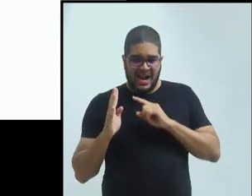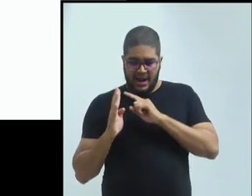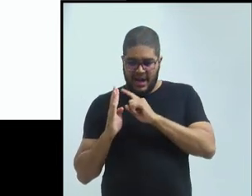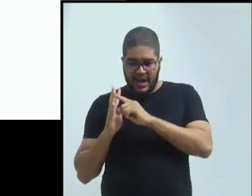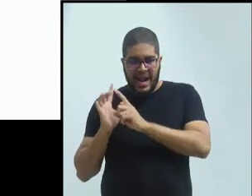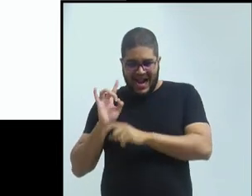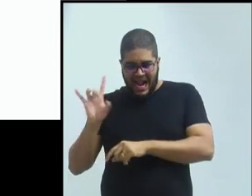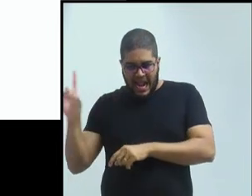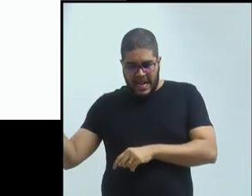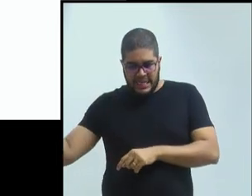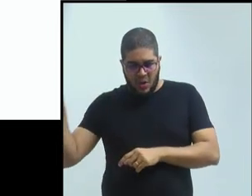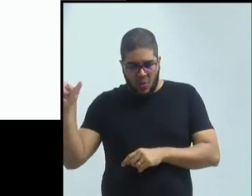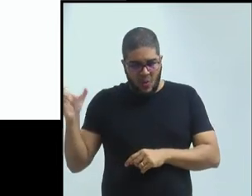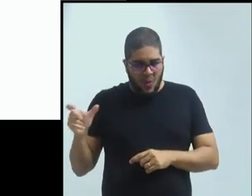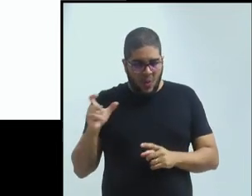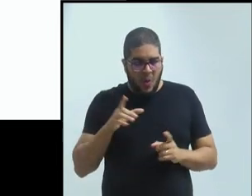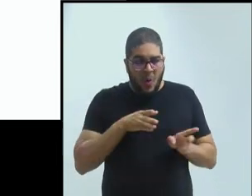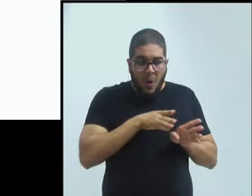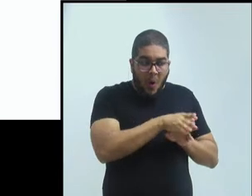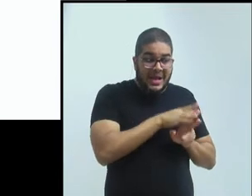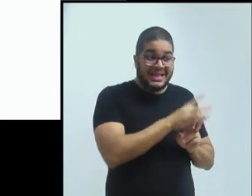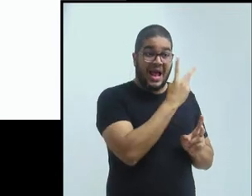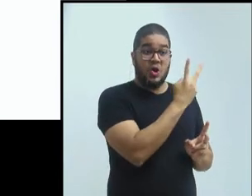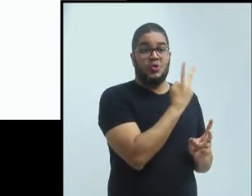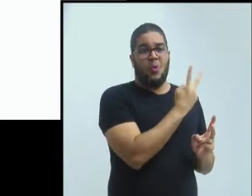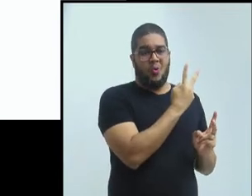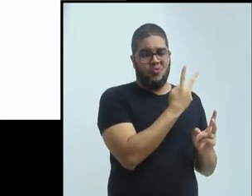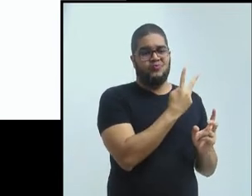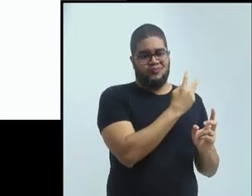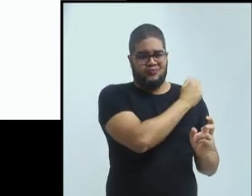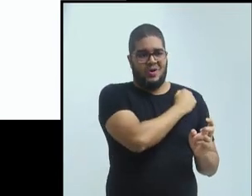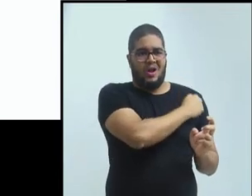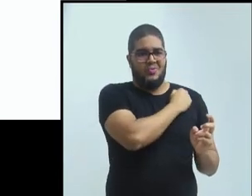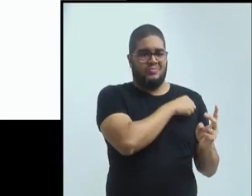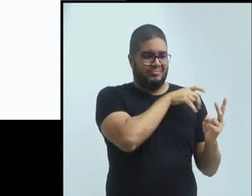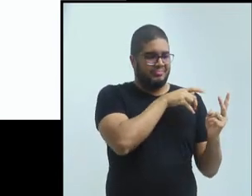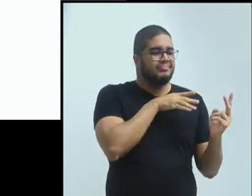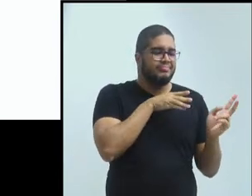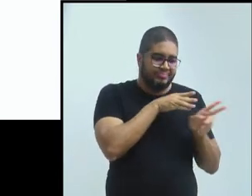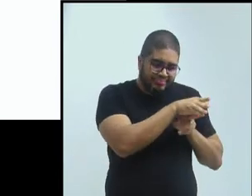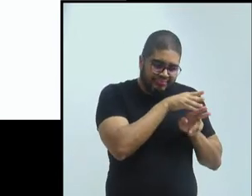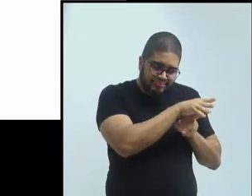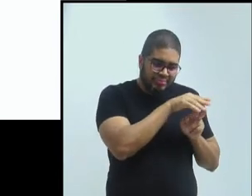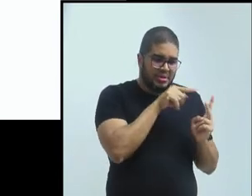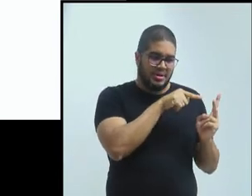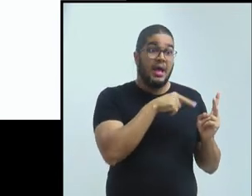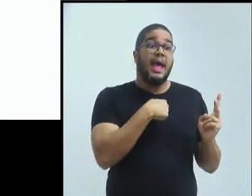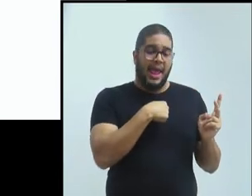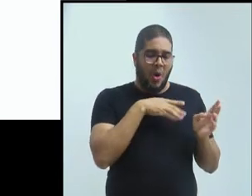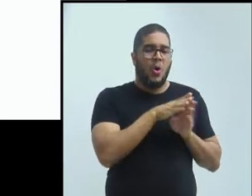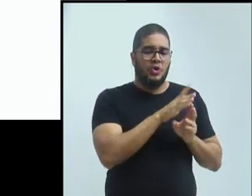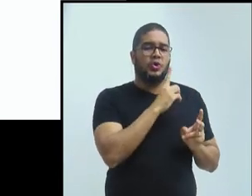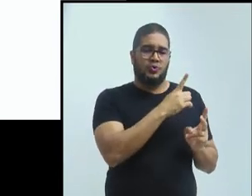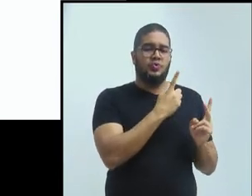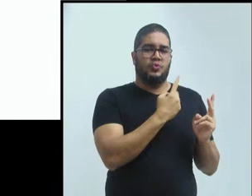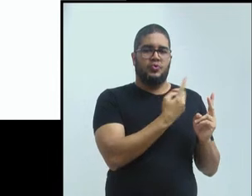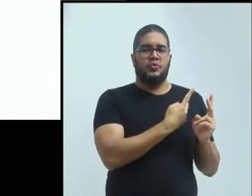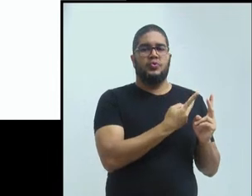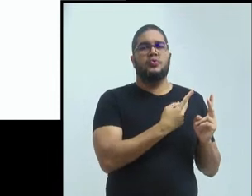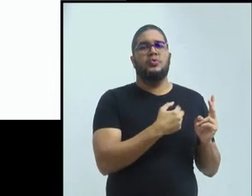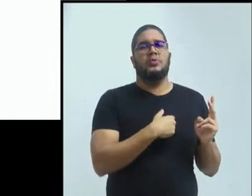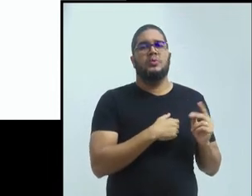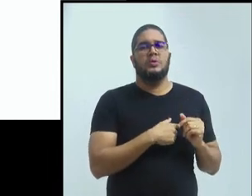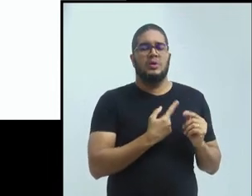e aí eu orientei duas alunas. A princípio, teve muitas idas e vindas na